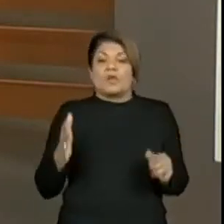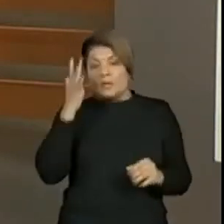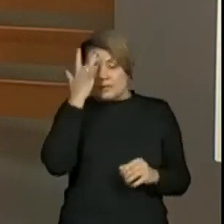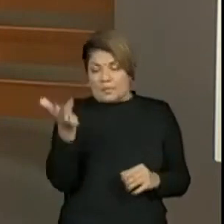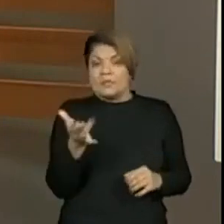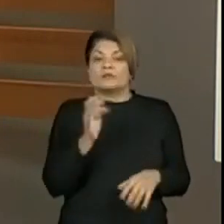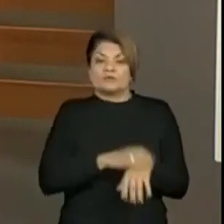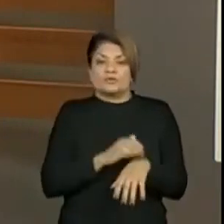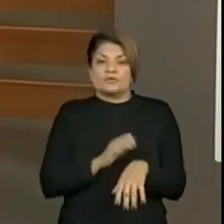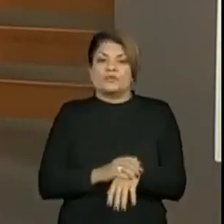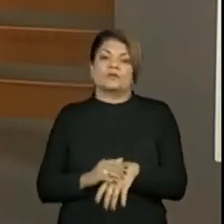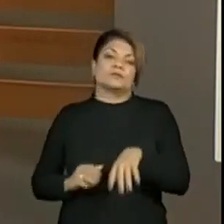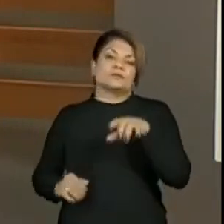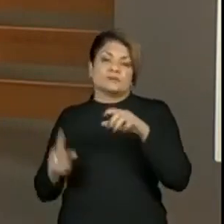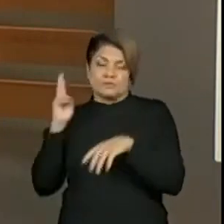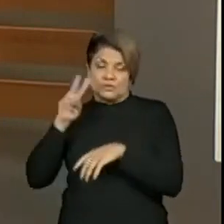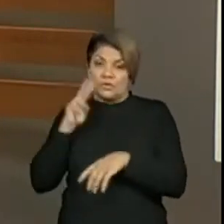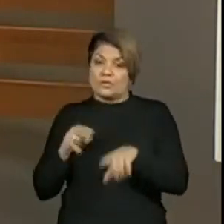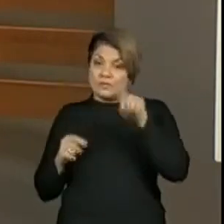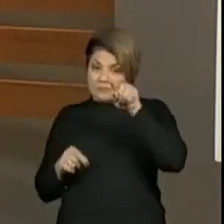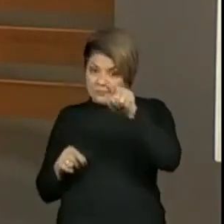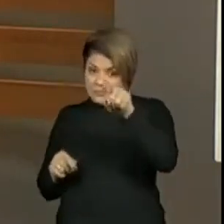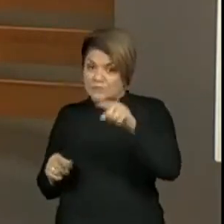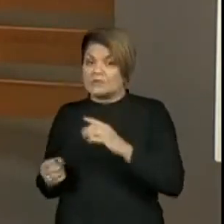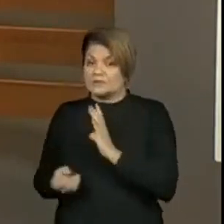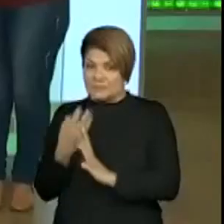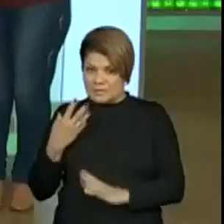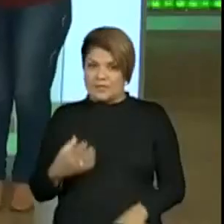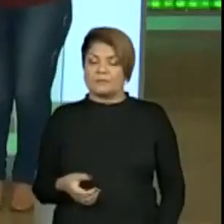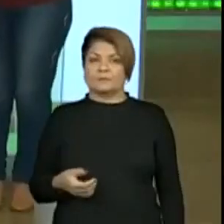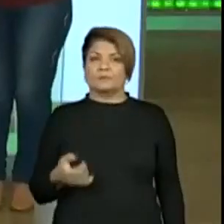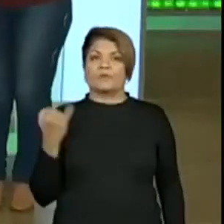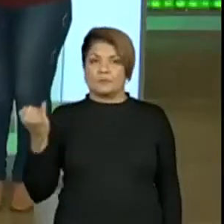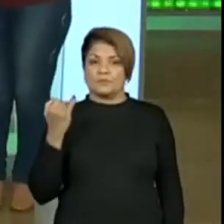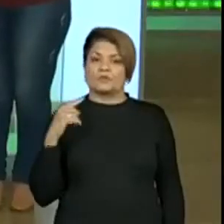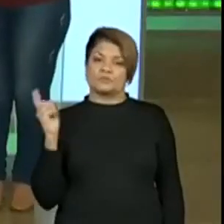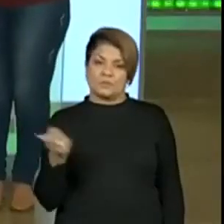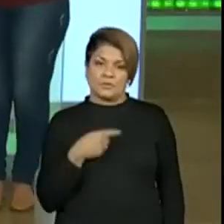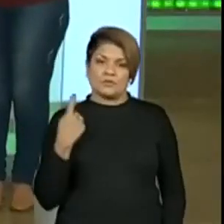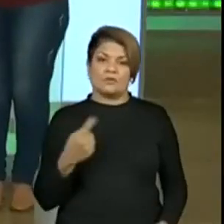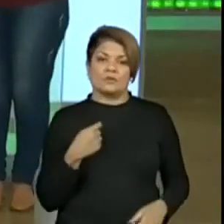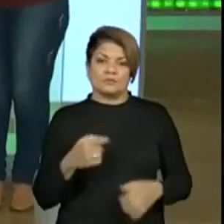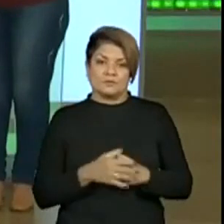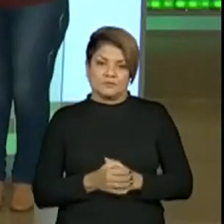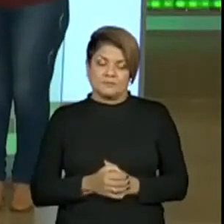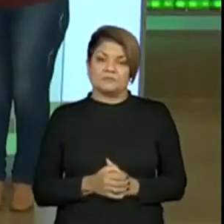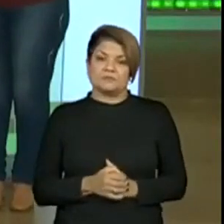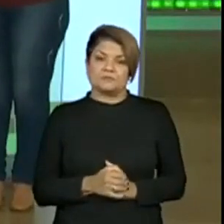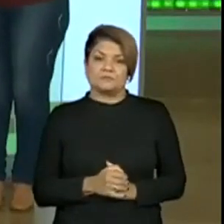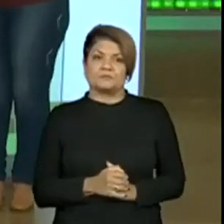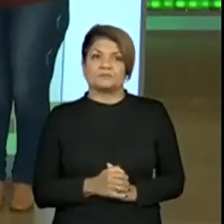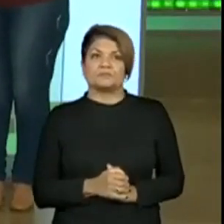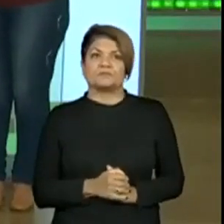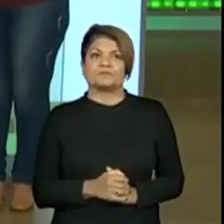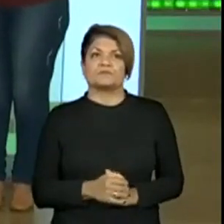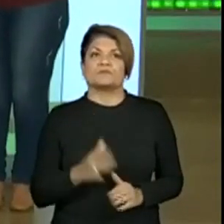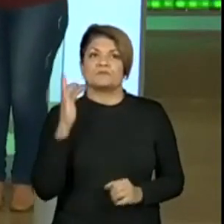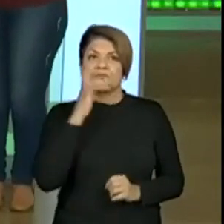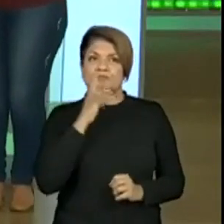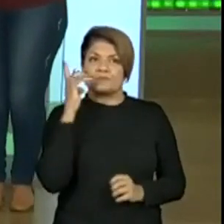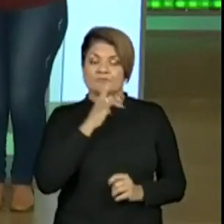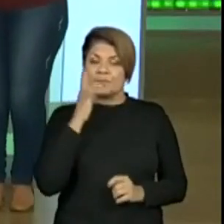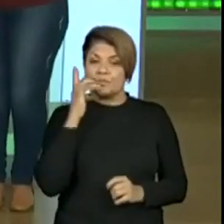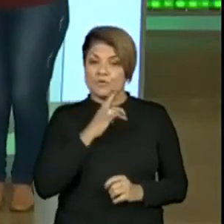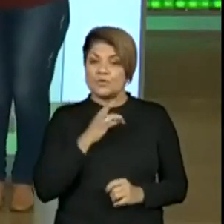faz a história, que vocês criaram, que é importante para nós, né? Sim, nós vamos produzir juntinhos amanhã. Sim, e é gostoso isso. É muito